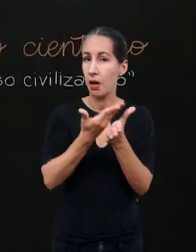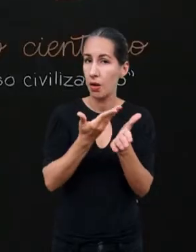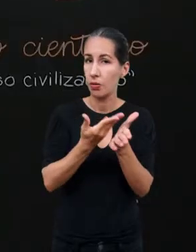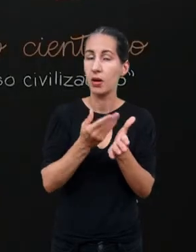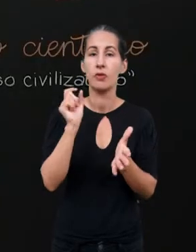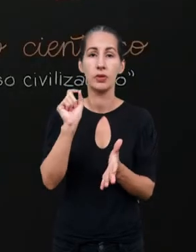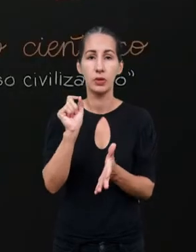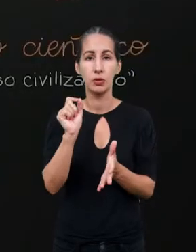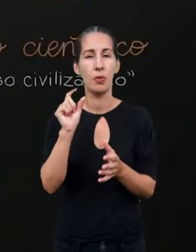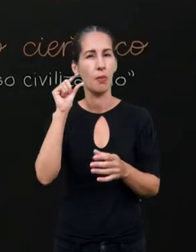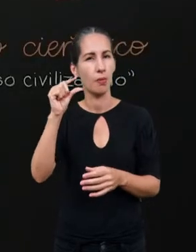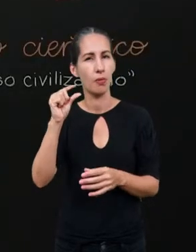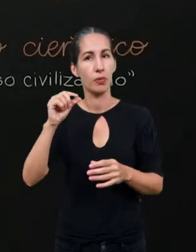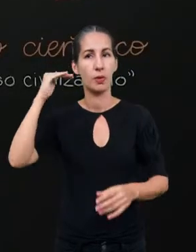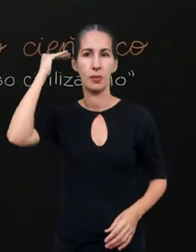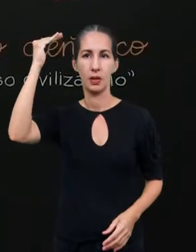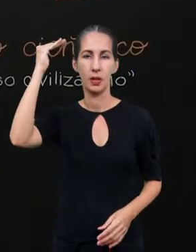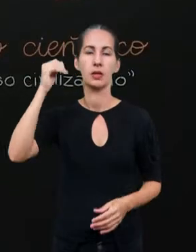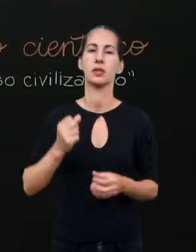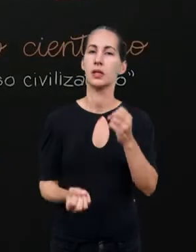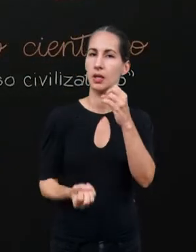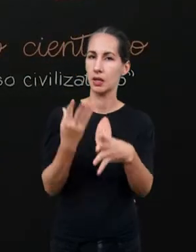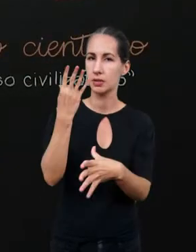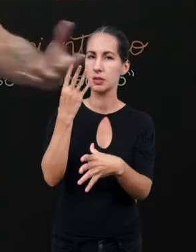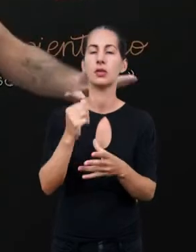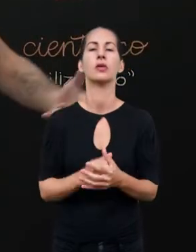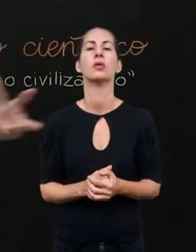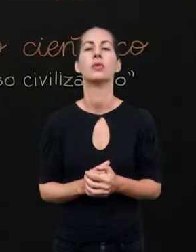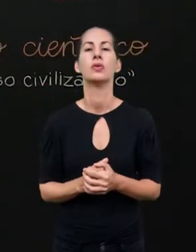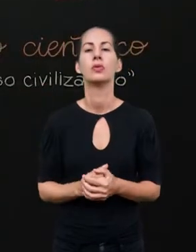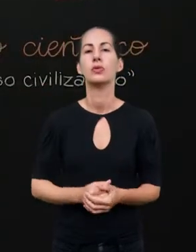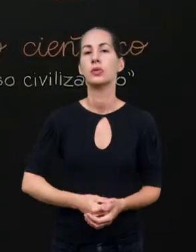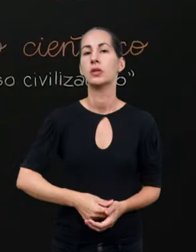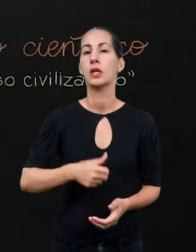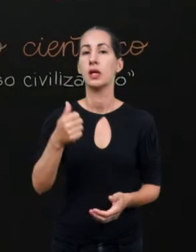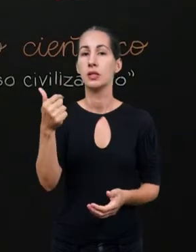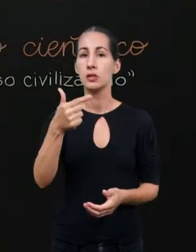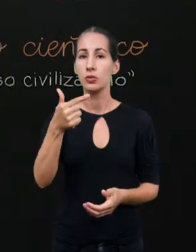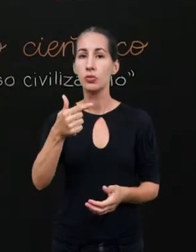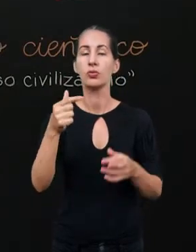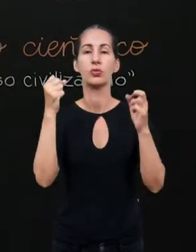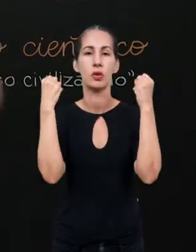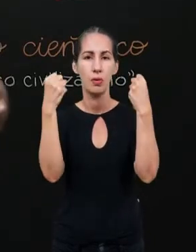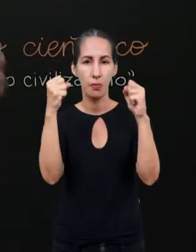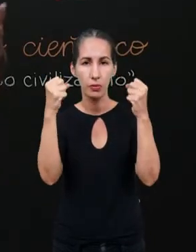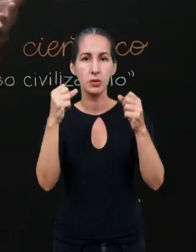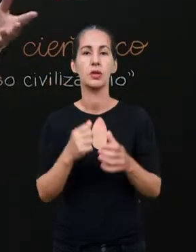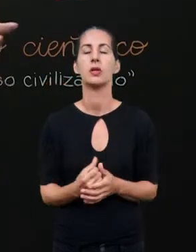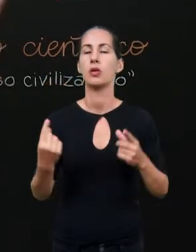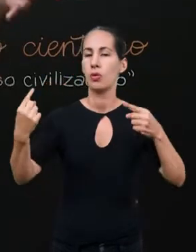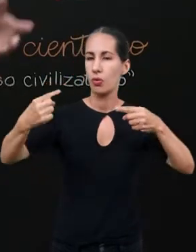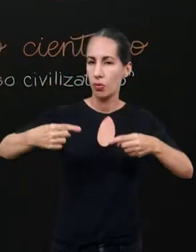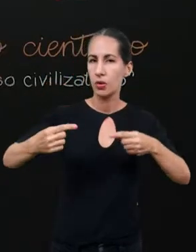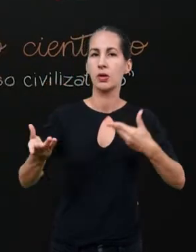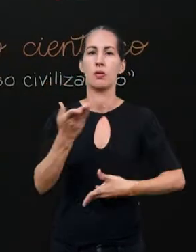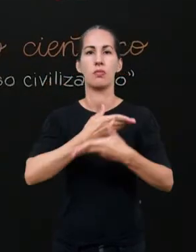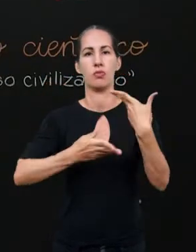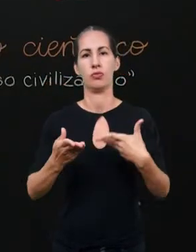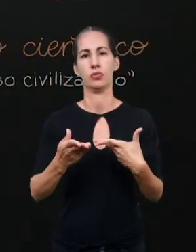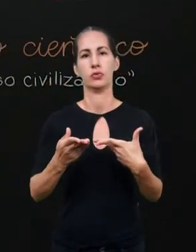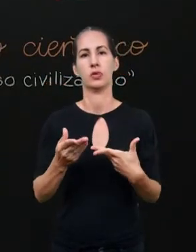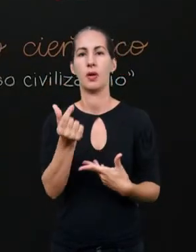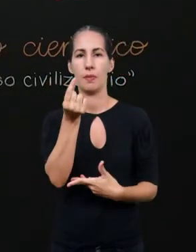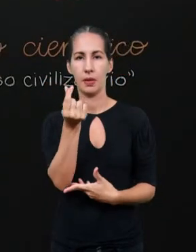vimos um pouco sobre o imperialismo, fruto do processo da Segunda Revolução Industrial, fruto de uma concorrência e busca por